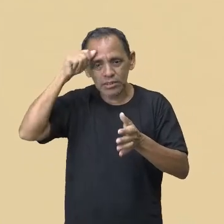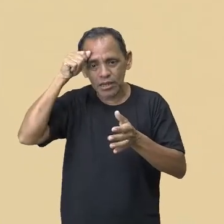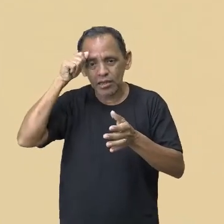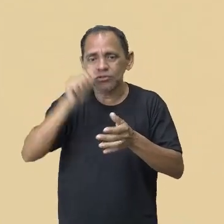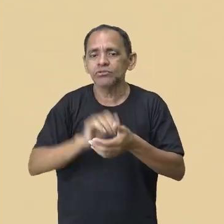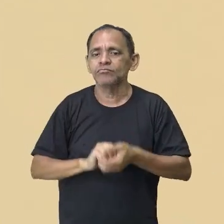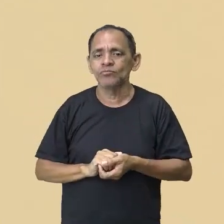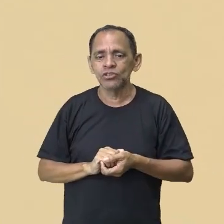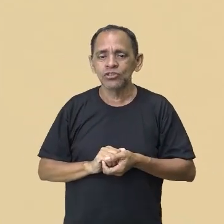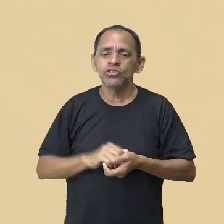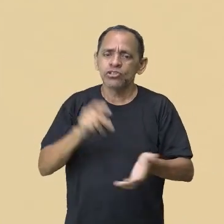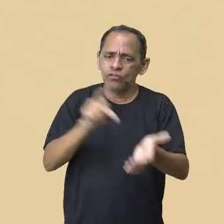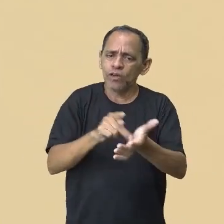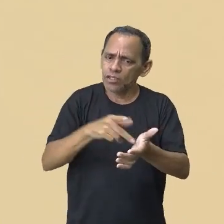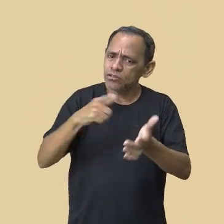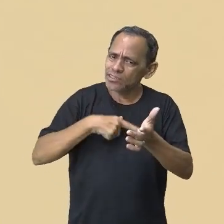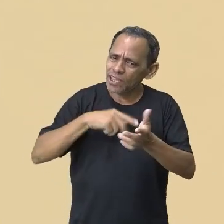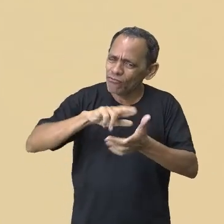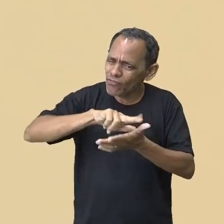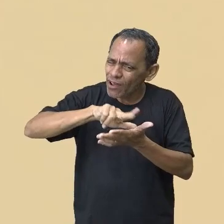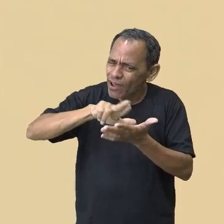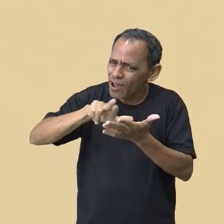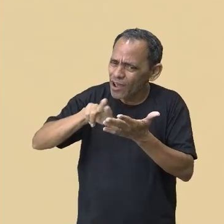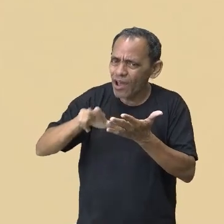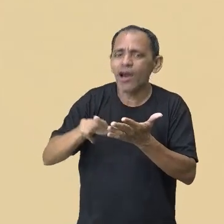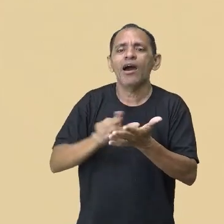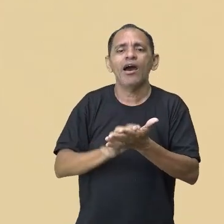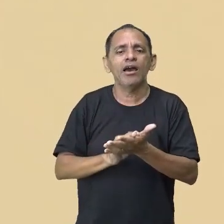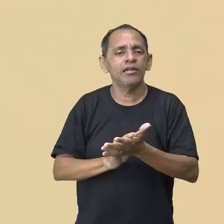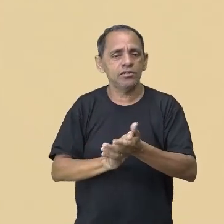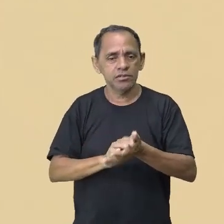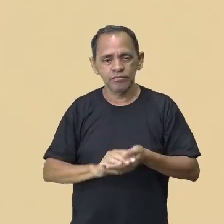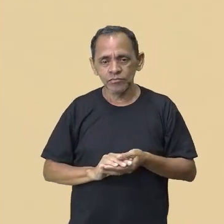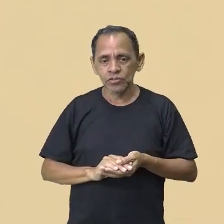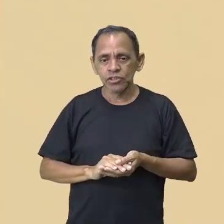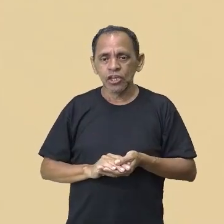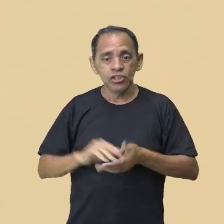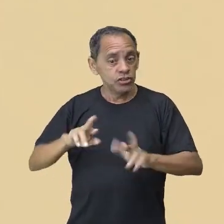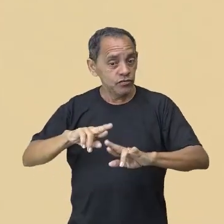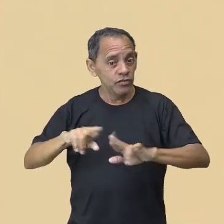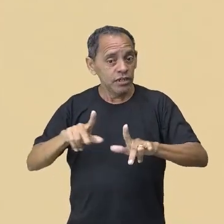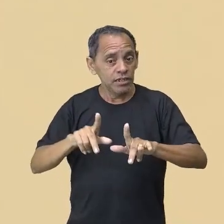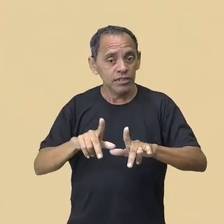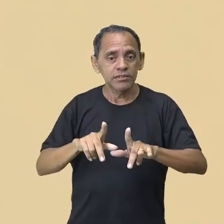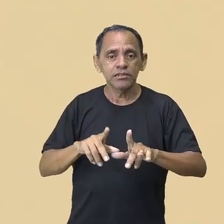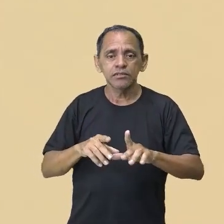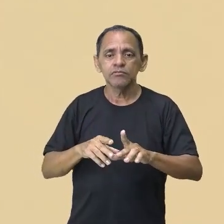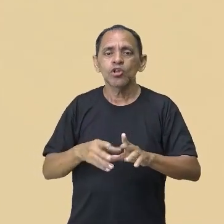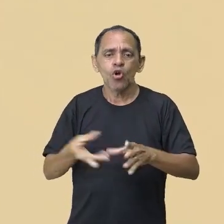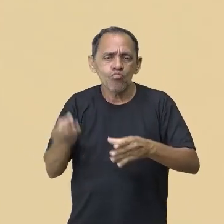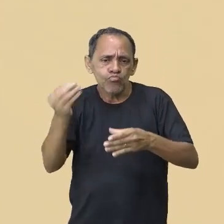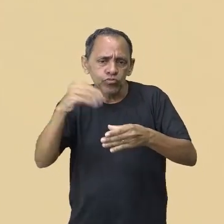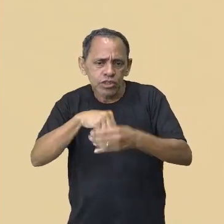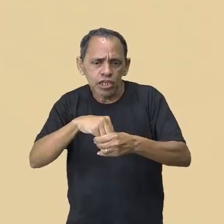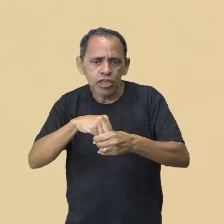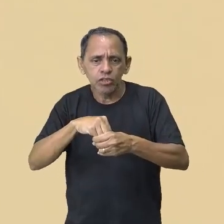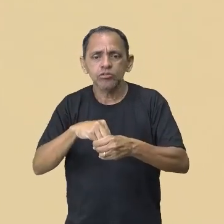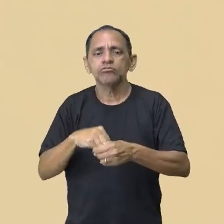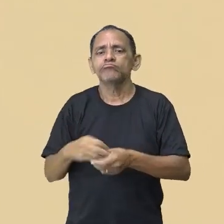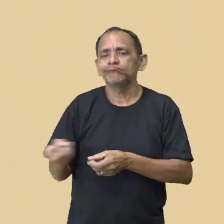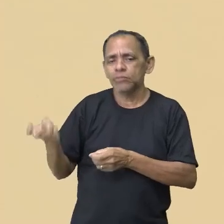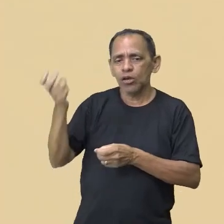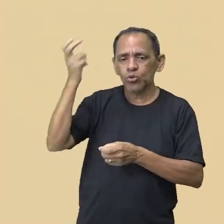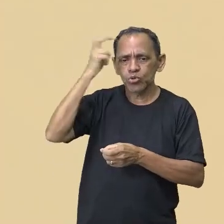manifestações que nós vamos conhecer ao longo dessa aula. Tudo isso faz parte da nossa cultura.